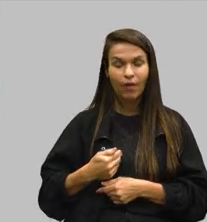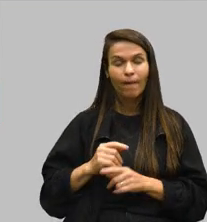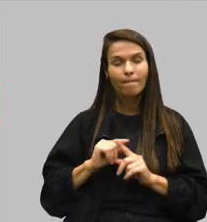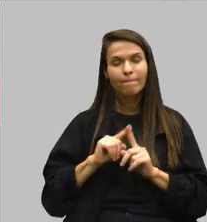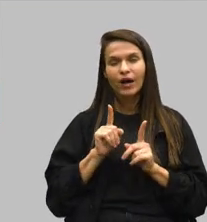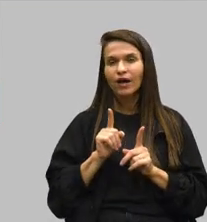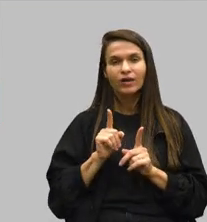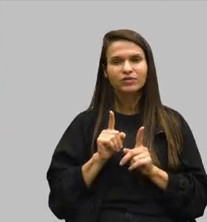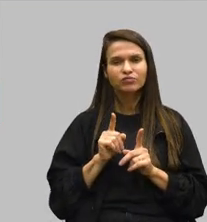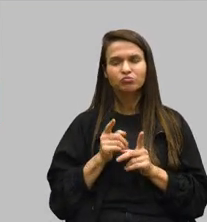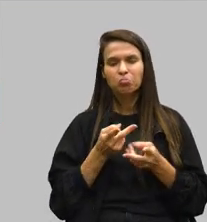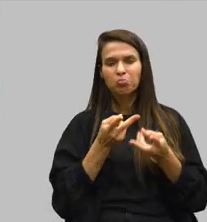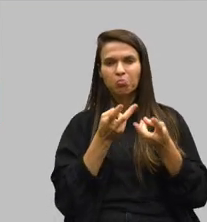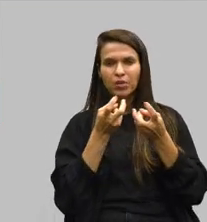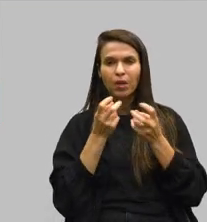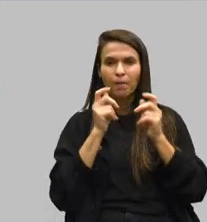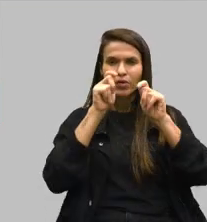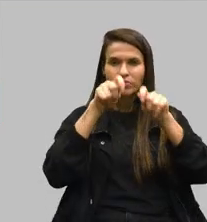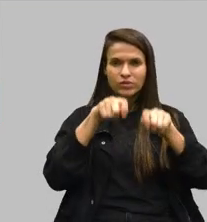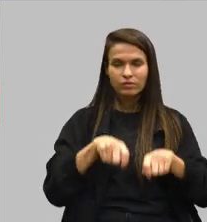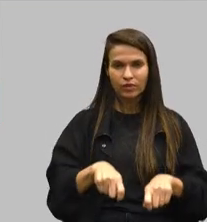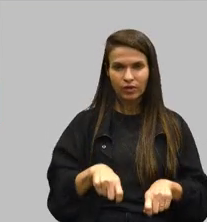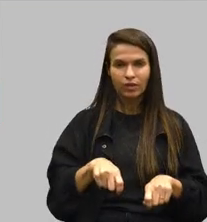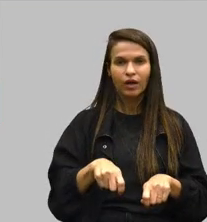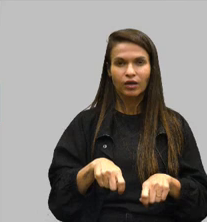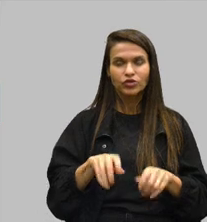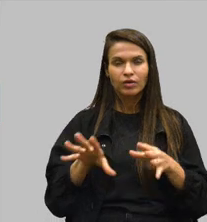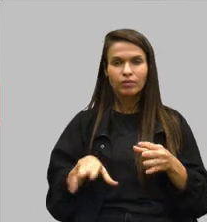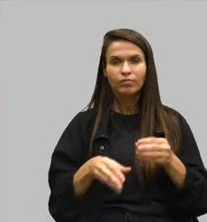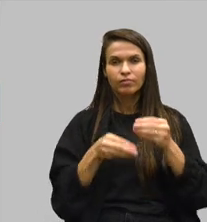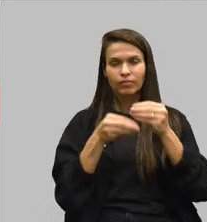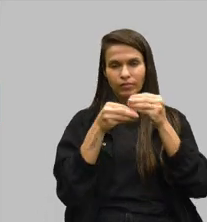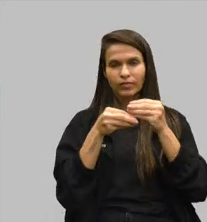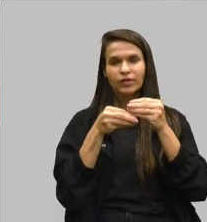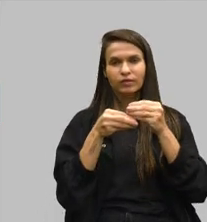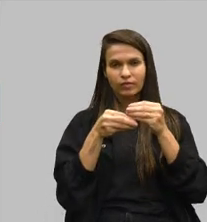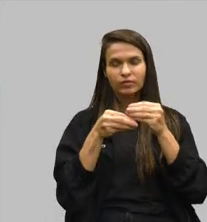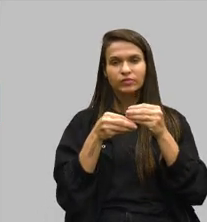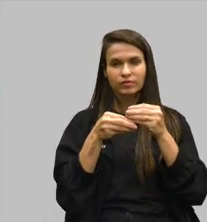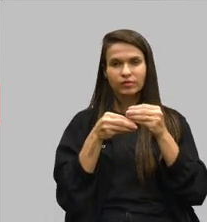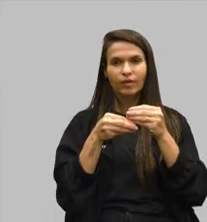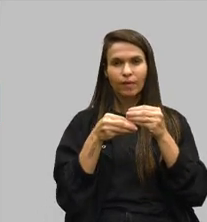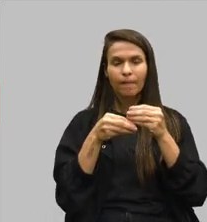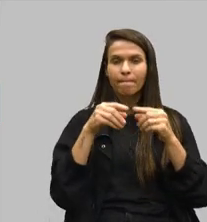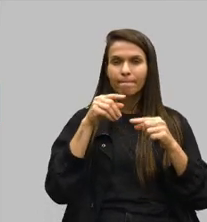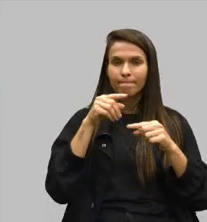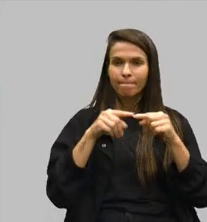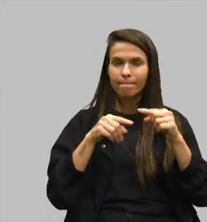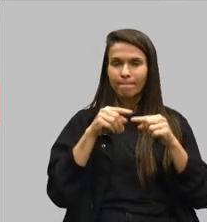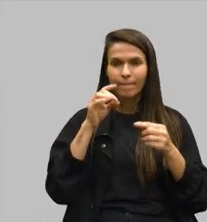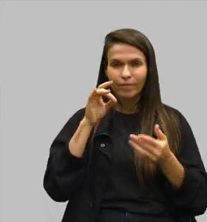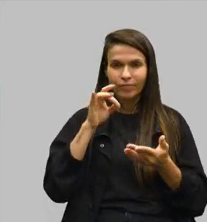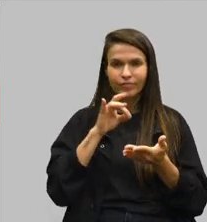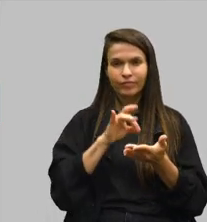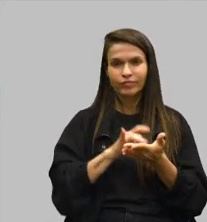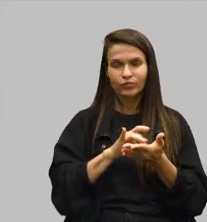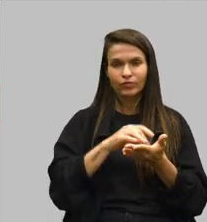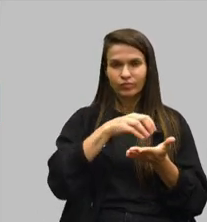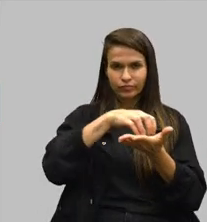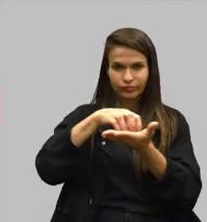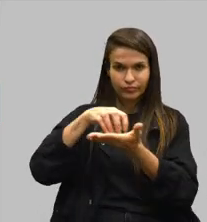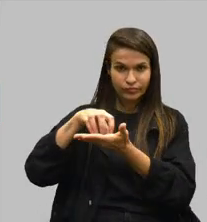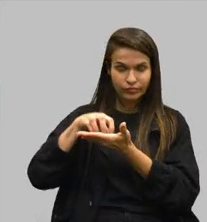vislumbrou a possibilidade de implementação material e concreta desse centro de